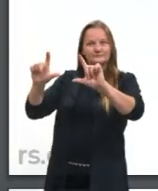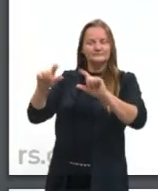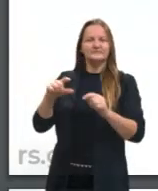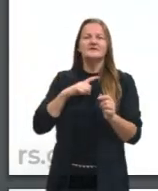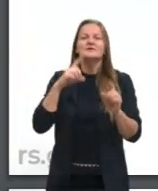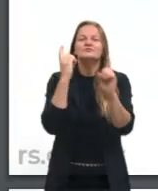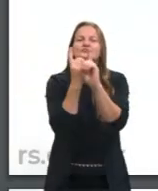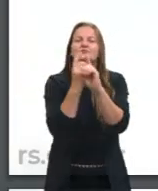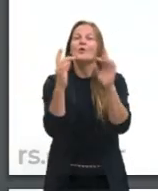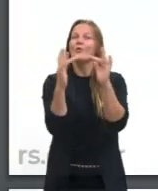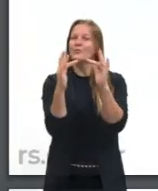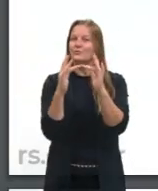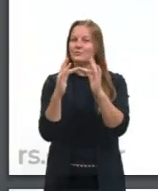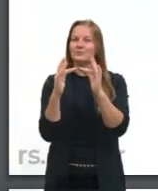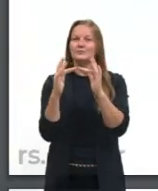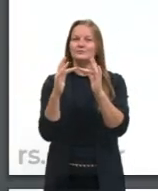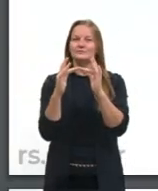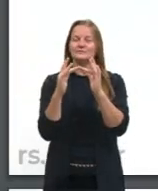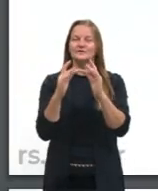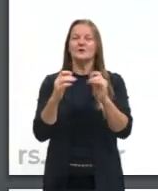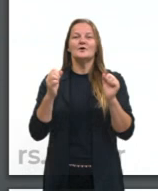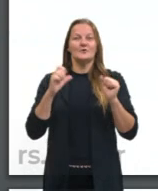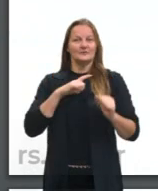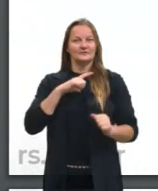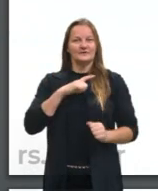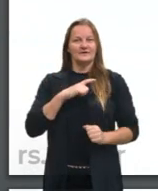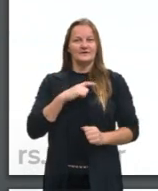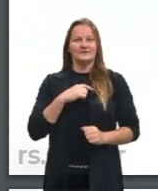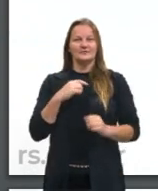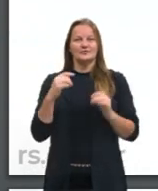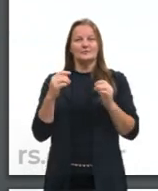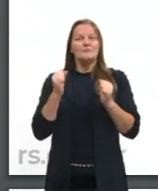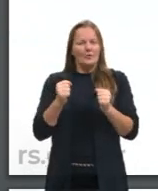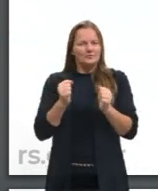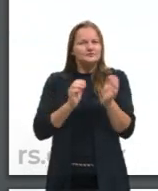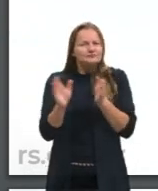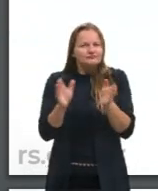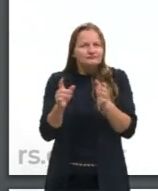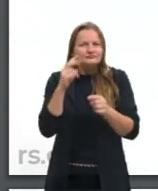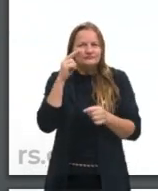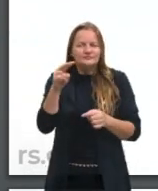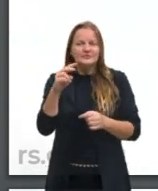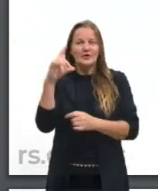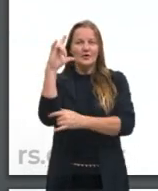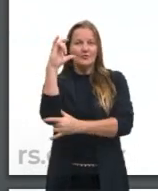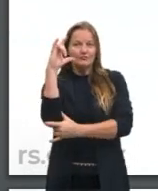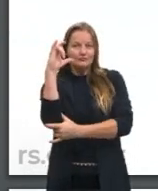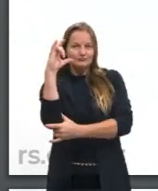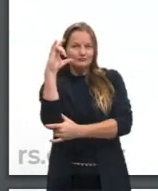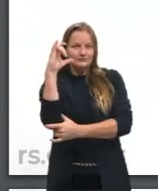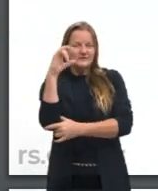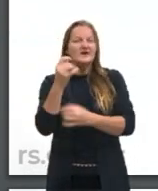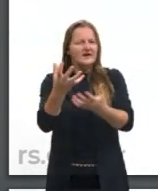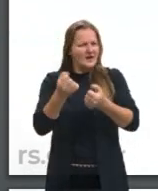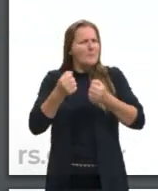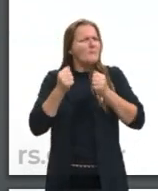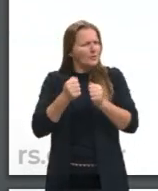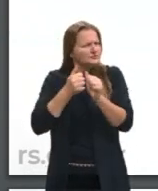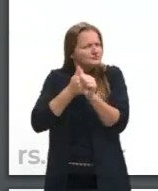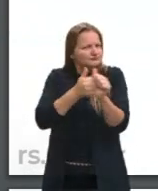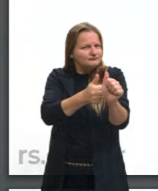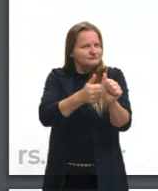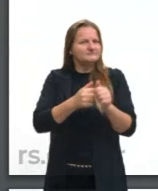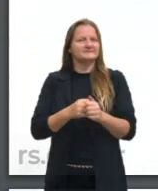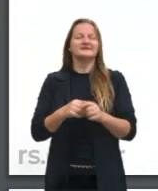encontram os meus contatos. Então, vocês têm acesso aqui no cantinho ao meu Instagram, caso vocês queiram me seguir, e